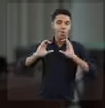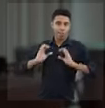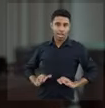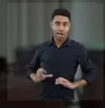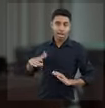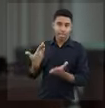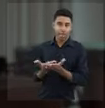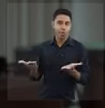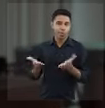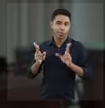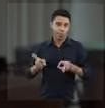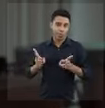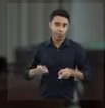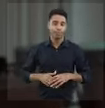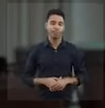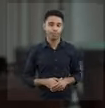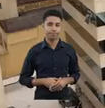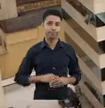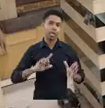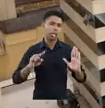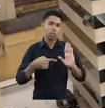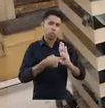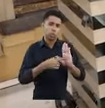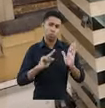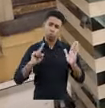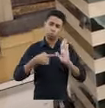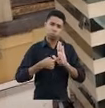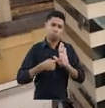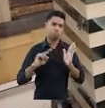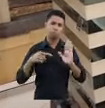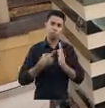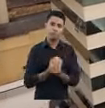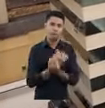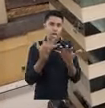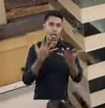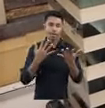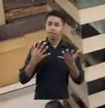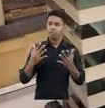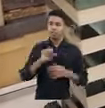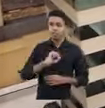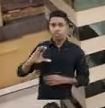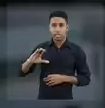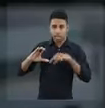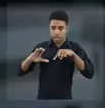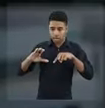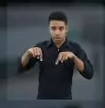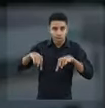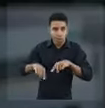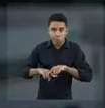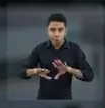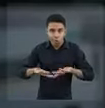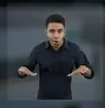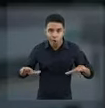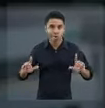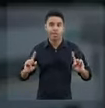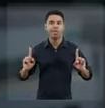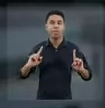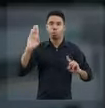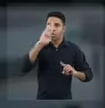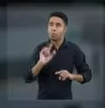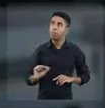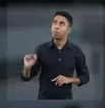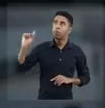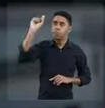comportamento dele e que continua até hoje. Embora as denúncias não tenham ocorrido só em Santa Catarina, mas em vários pontos do Brasil...